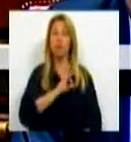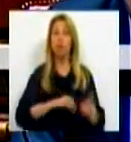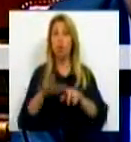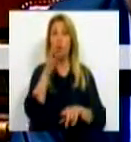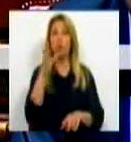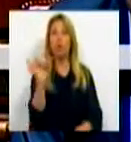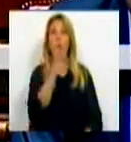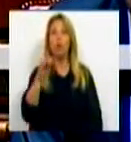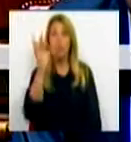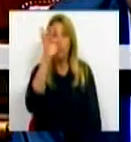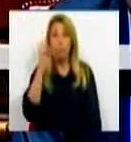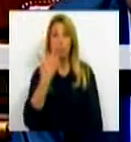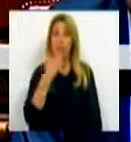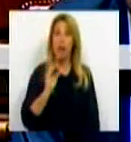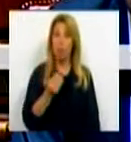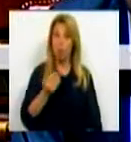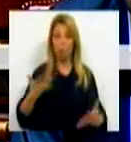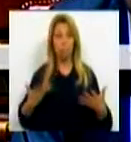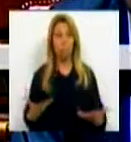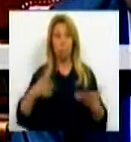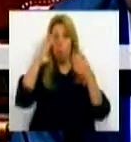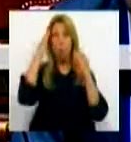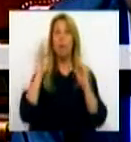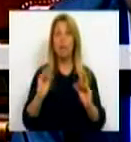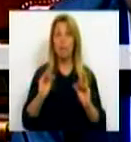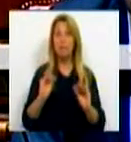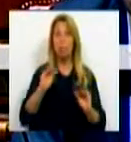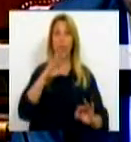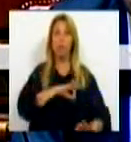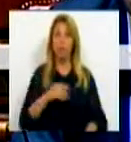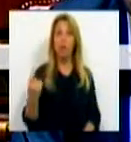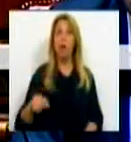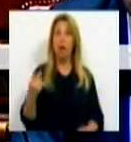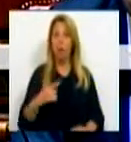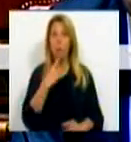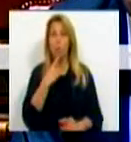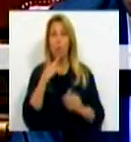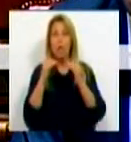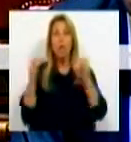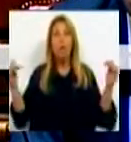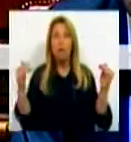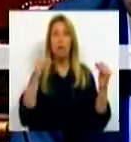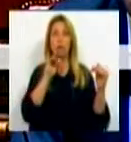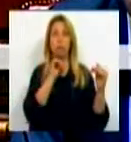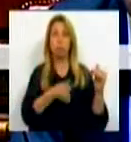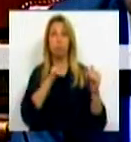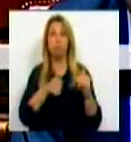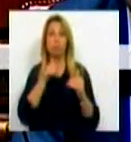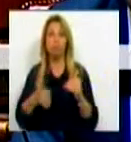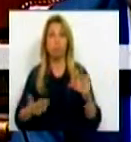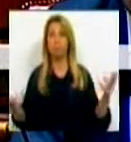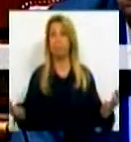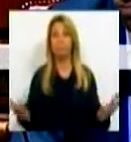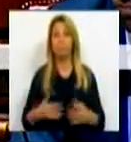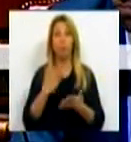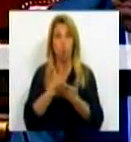% dos alunos estão neste momento no ensino profissional com elevados níveis de insucesso escolar. As nossas metas